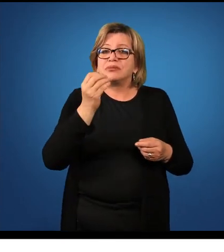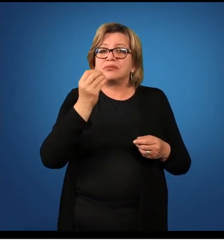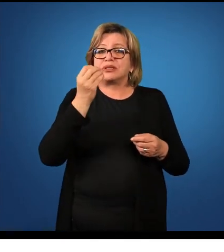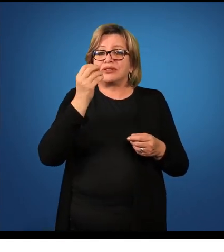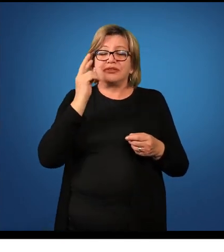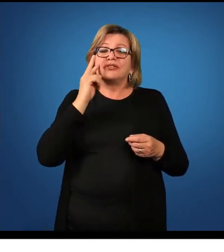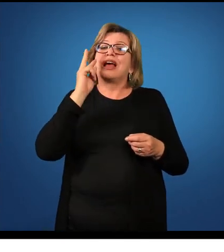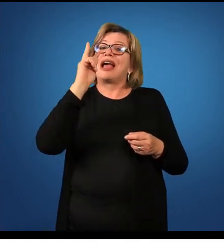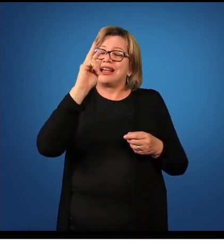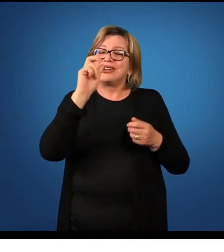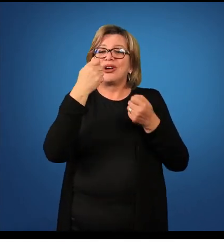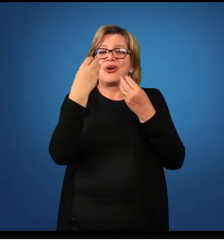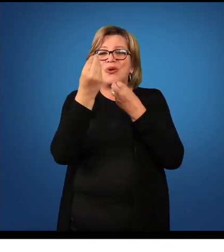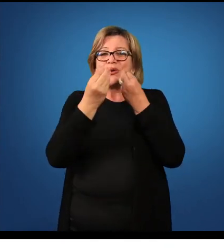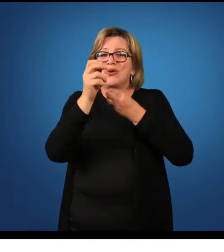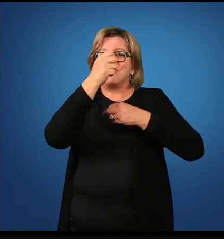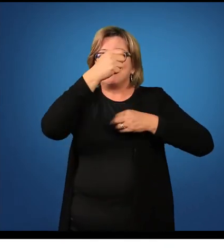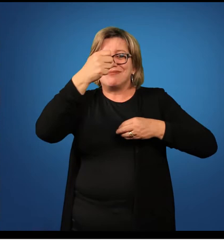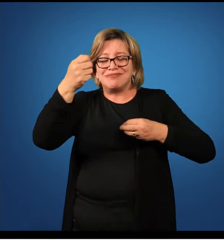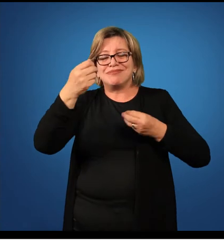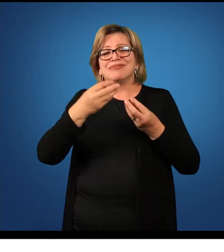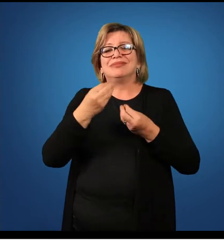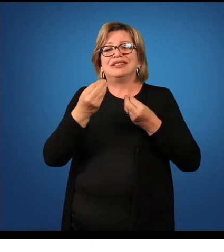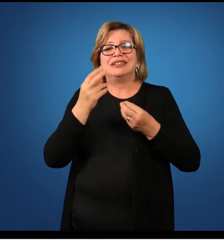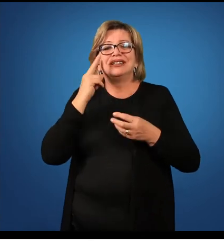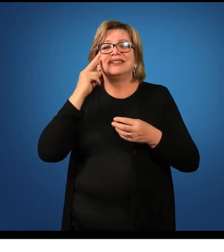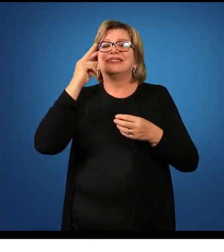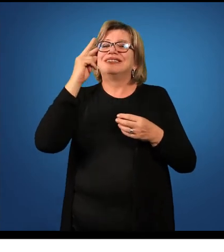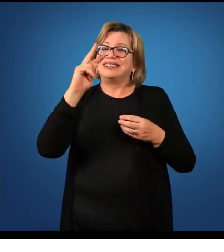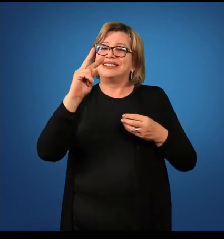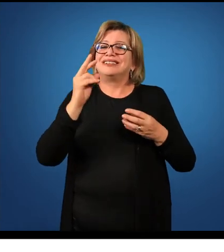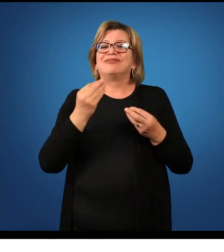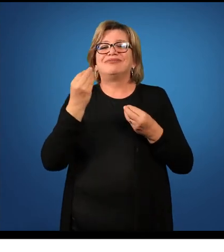ab ou propter.